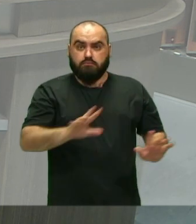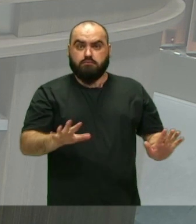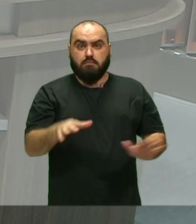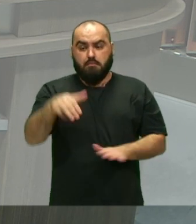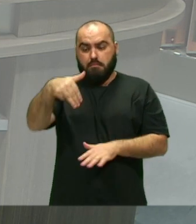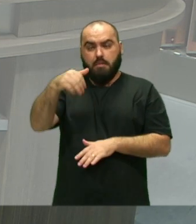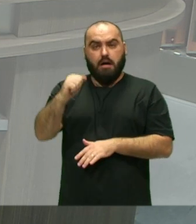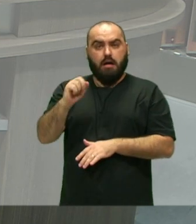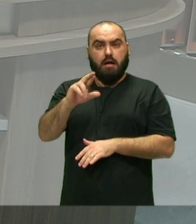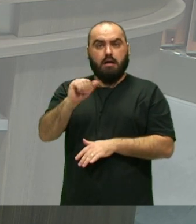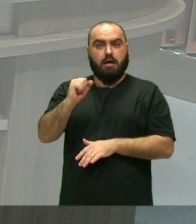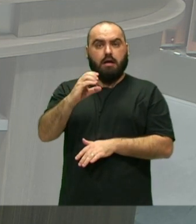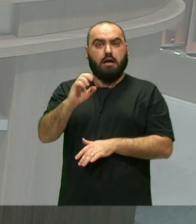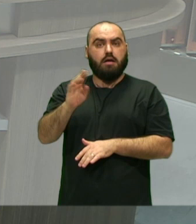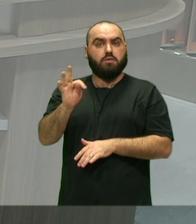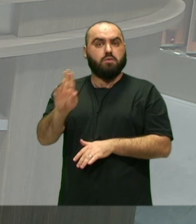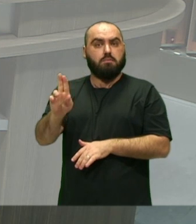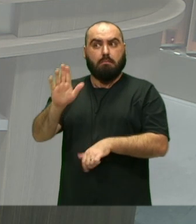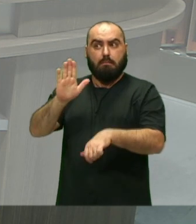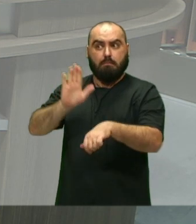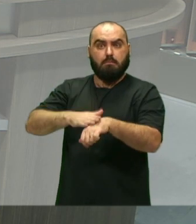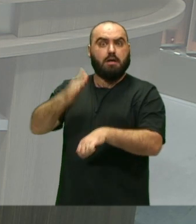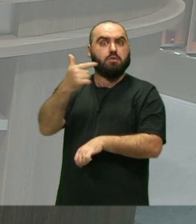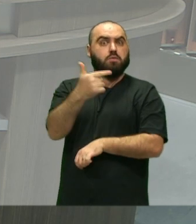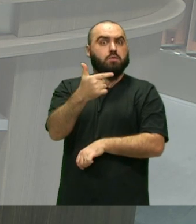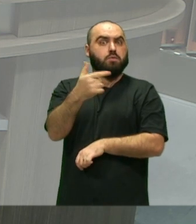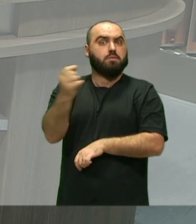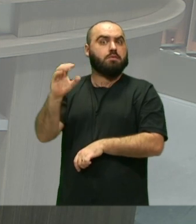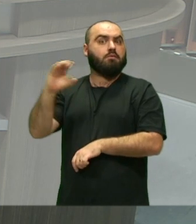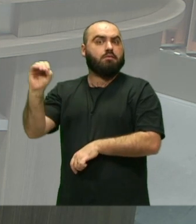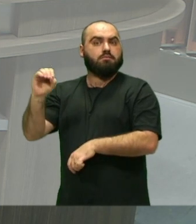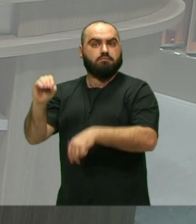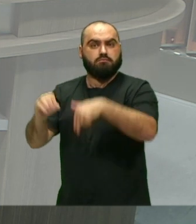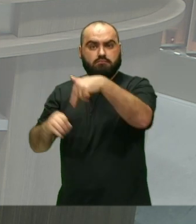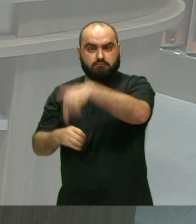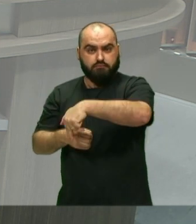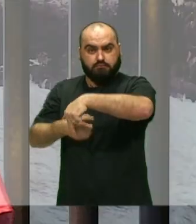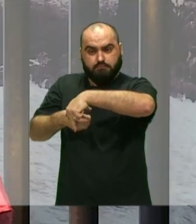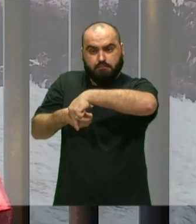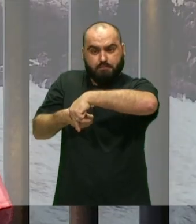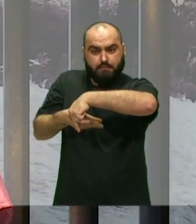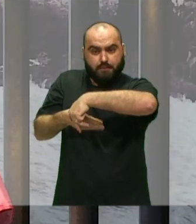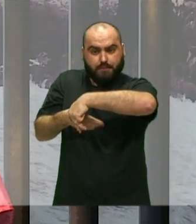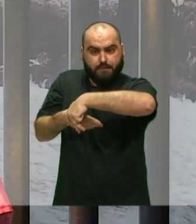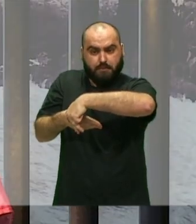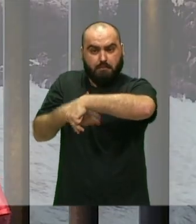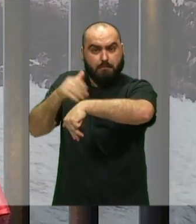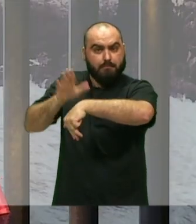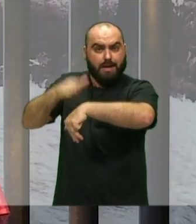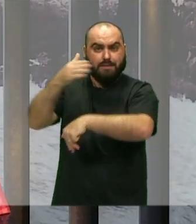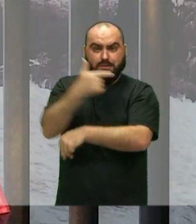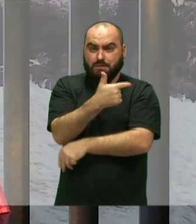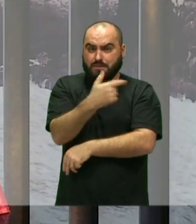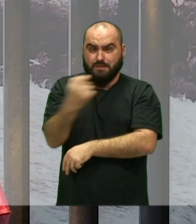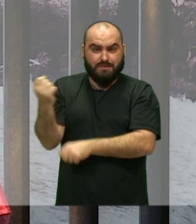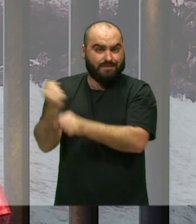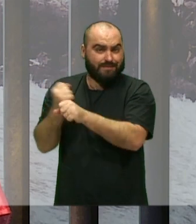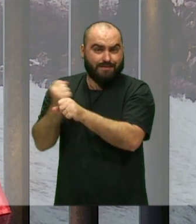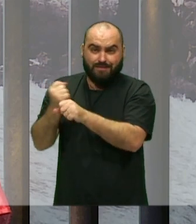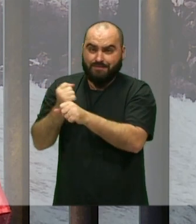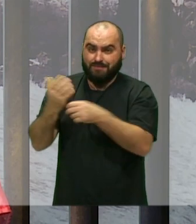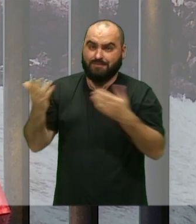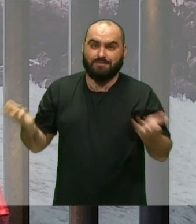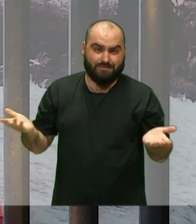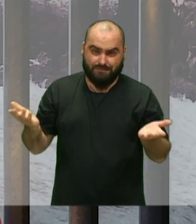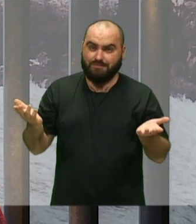Tem mais de 200 anos Primeiro registro Em ata De um maracatu nação Tem mais de 200 anos Então Tendo em vista isso